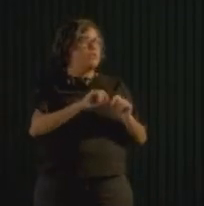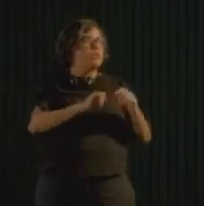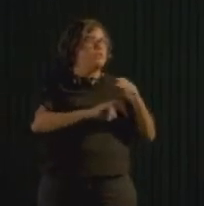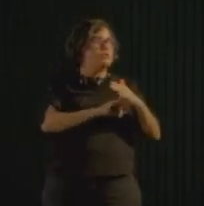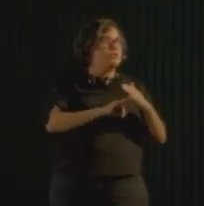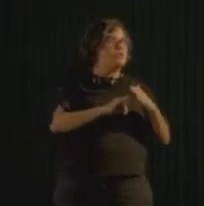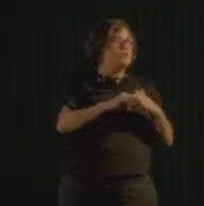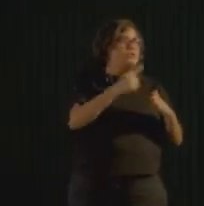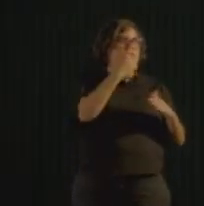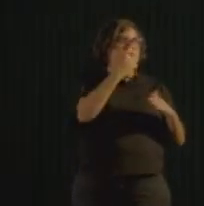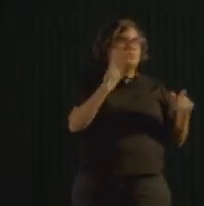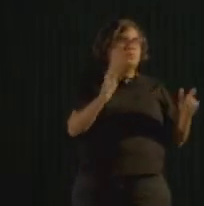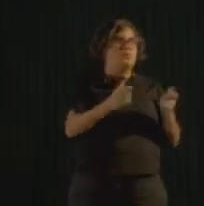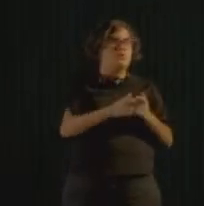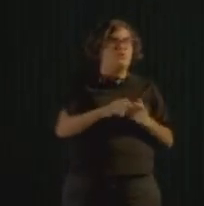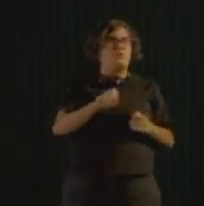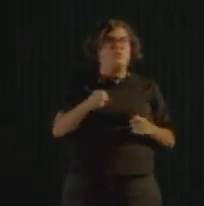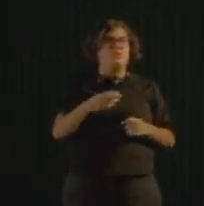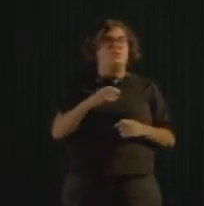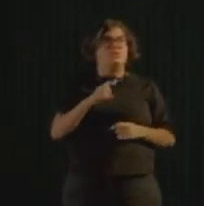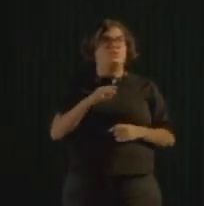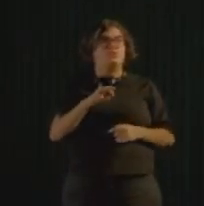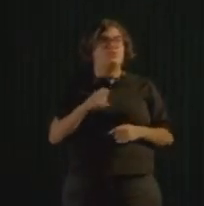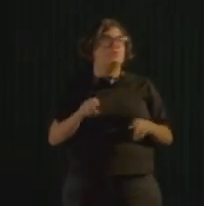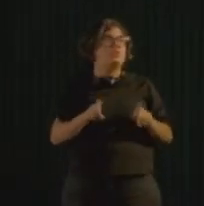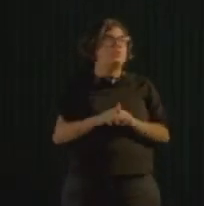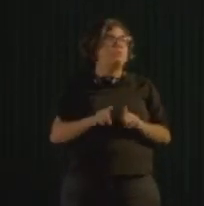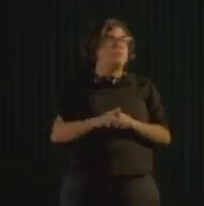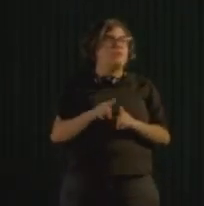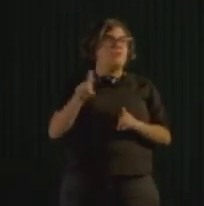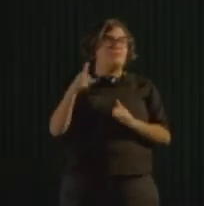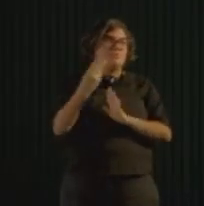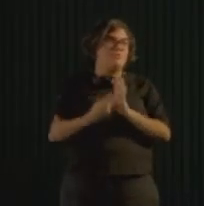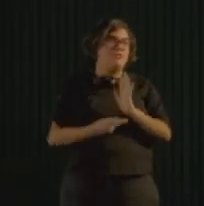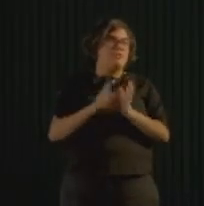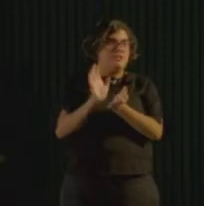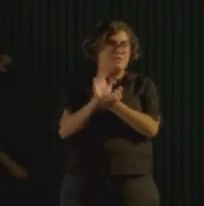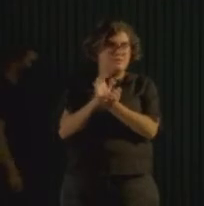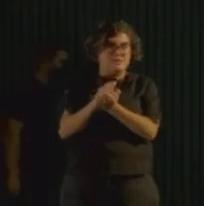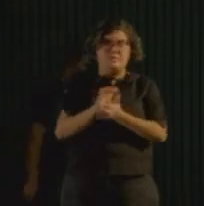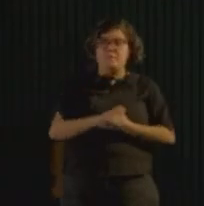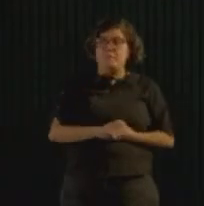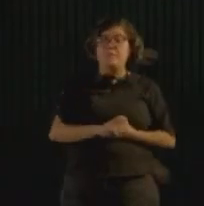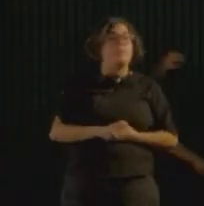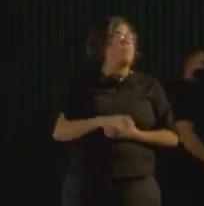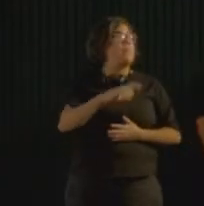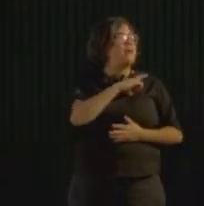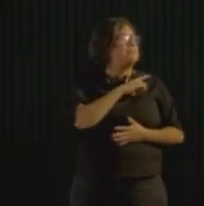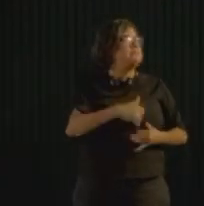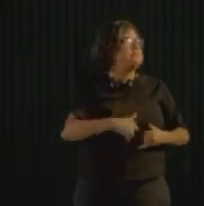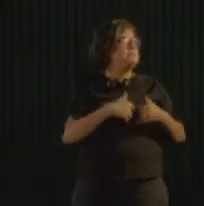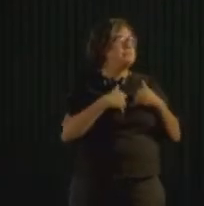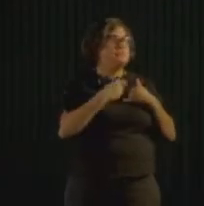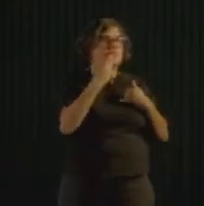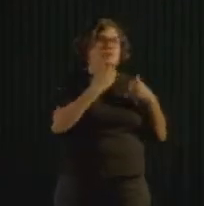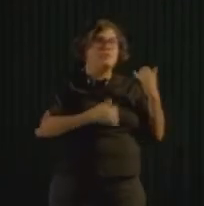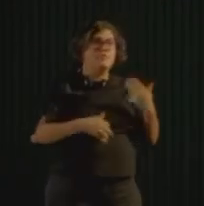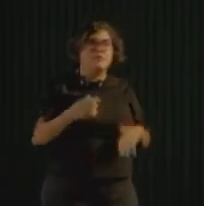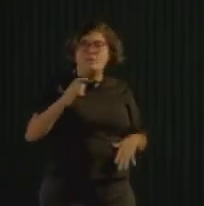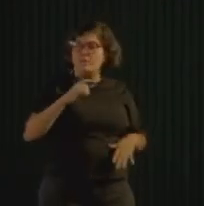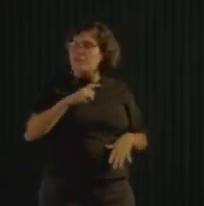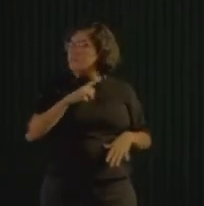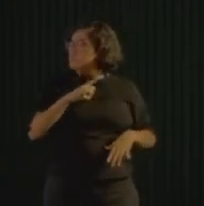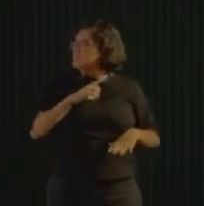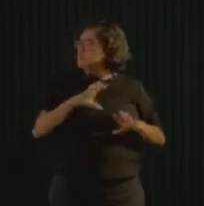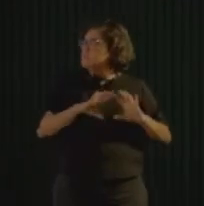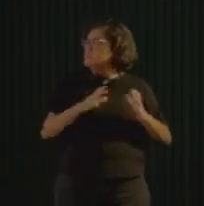Zero, o Novo Ciclo e o Recicla Mais. É uma satisfação enorme escutar um case de Recife. Recife